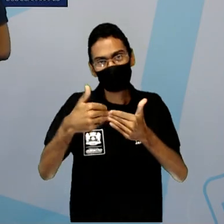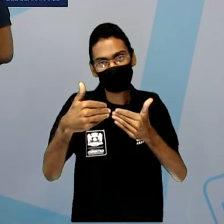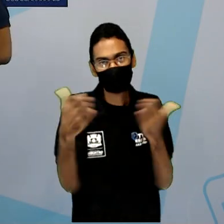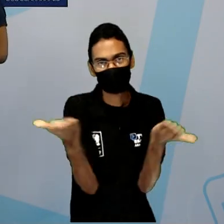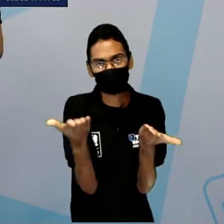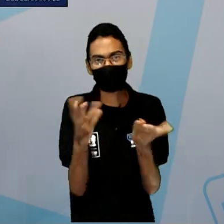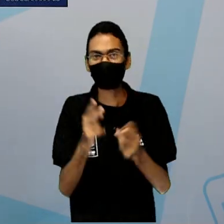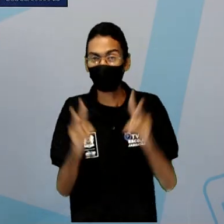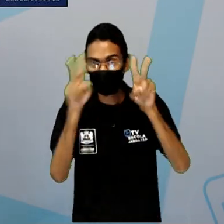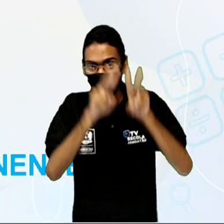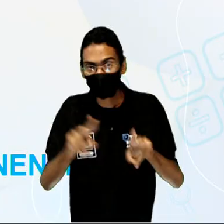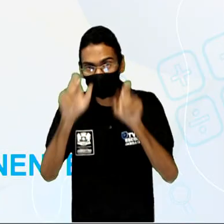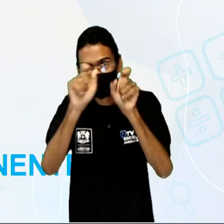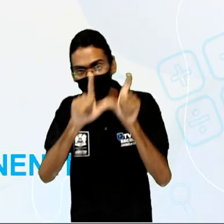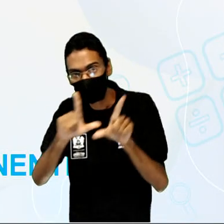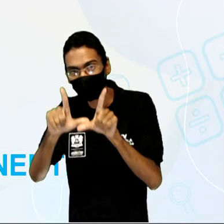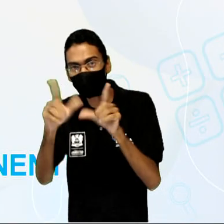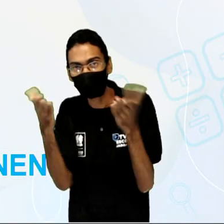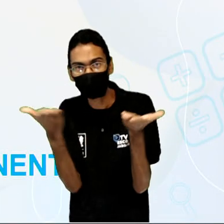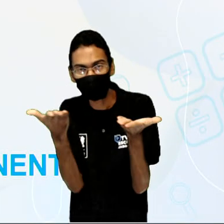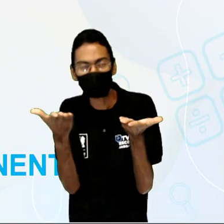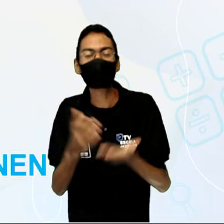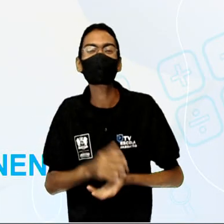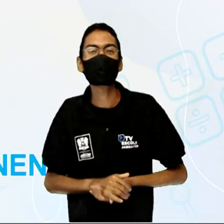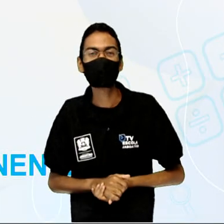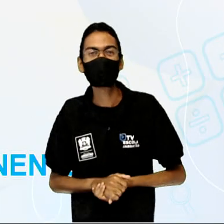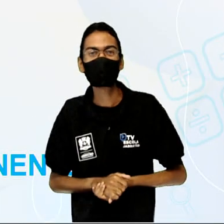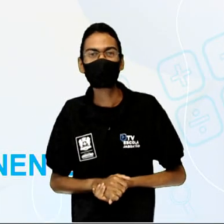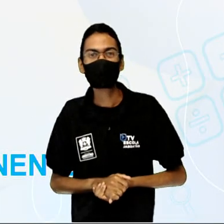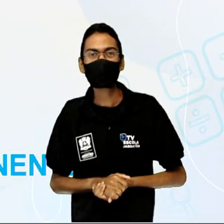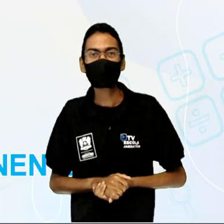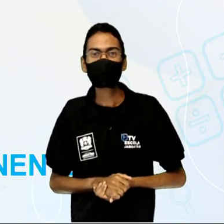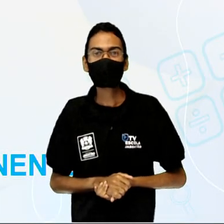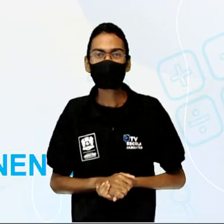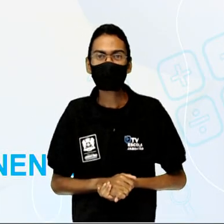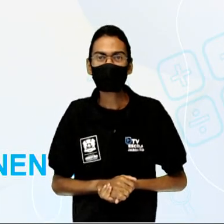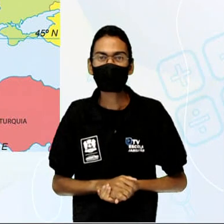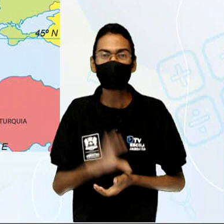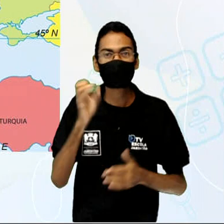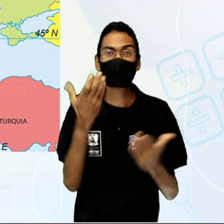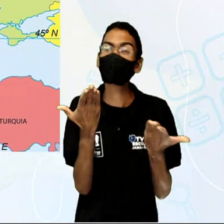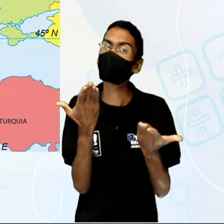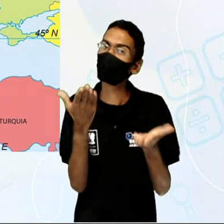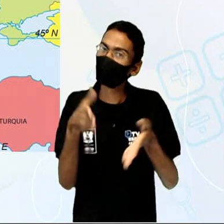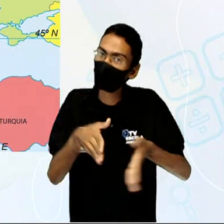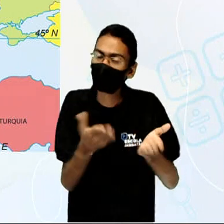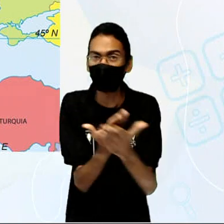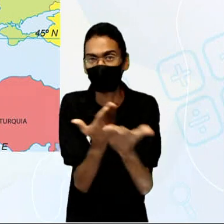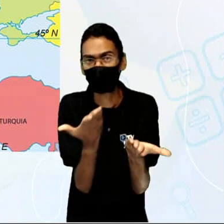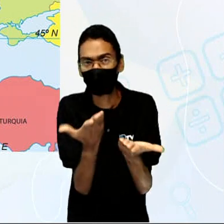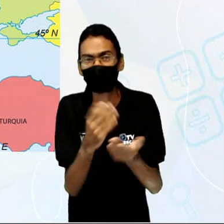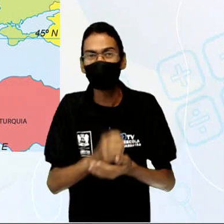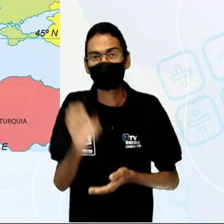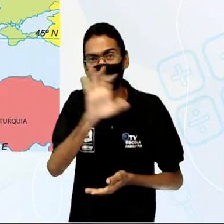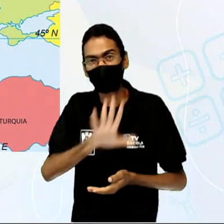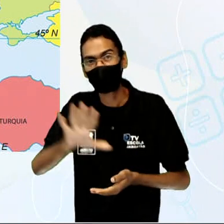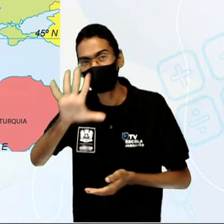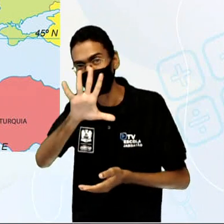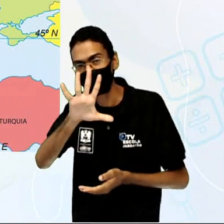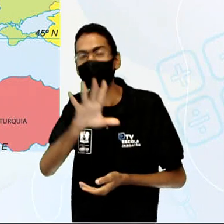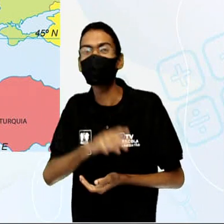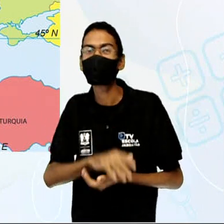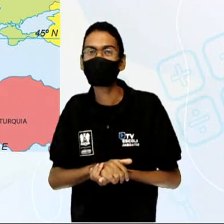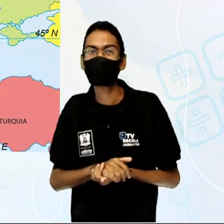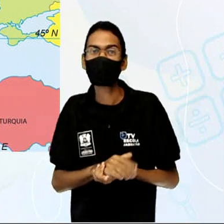foco nos slides. Vamos lá. Então, hidrografia do continente europeu. Bom, a gente tem aqui o primeiro